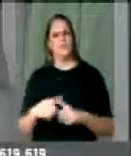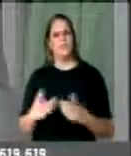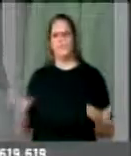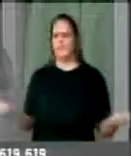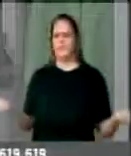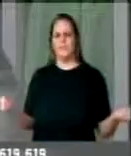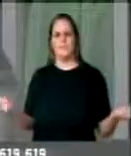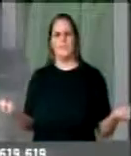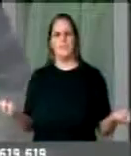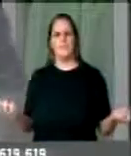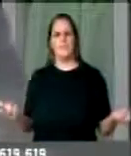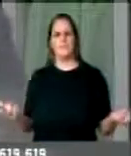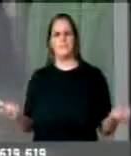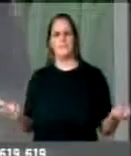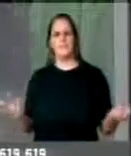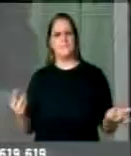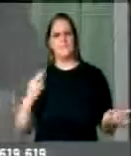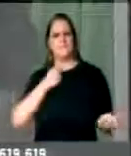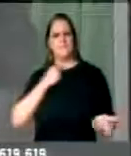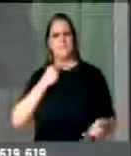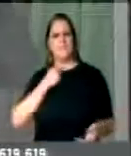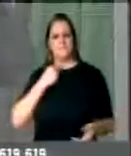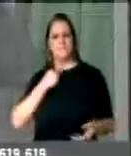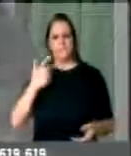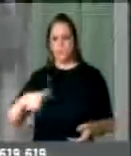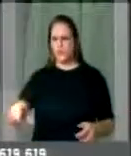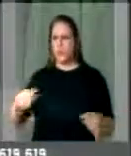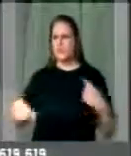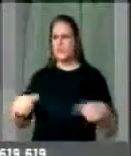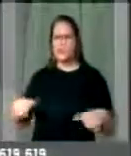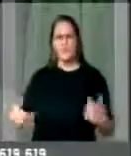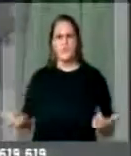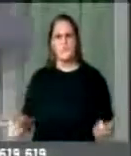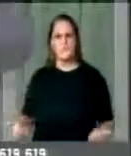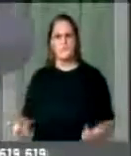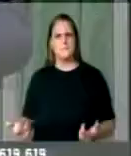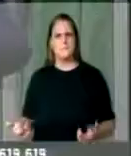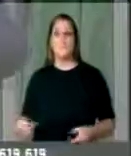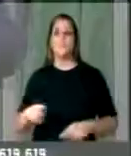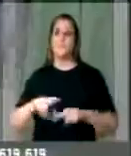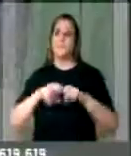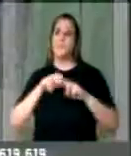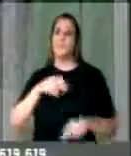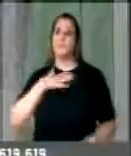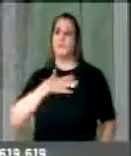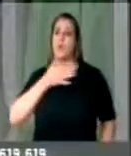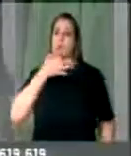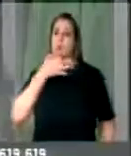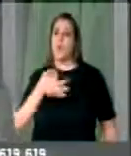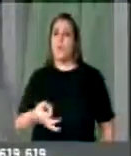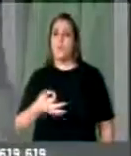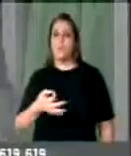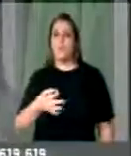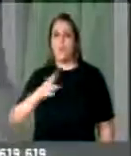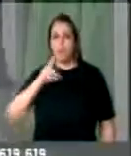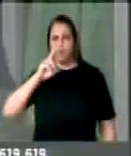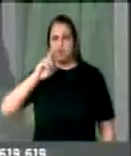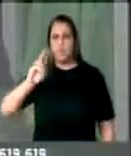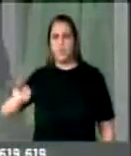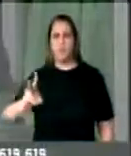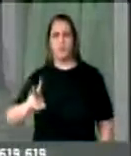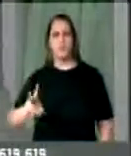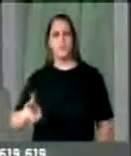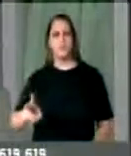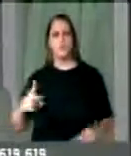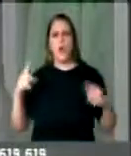deputados possam aqui discutir o projeto? Por isso tenho me posicionado arduamente contra essas